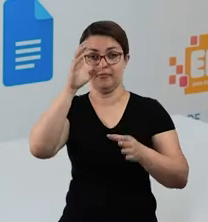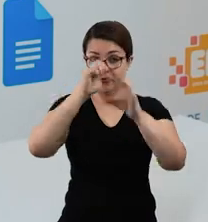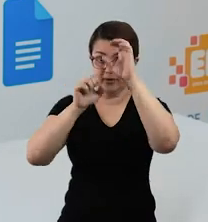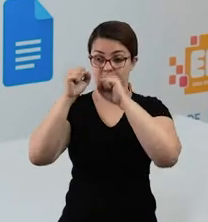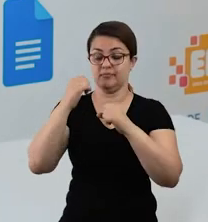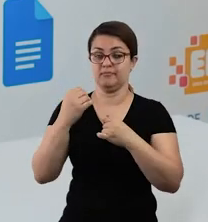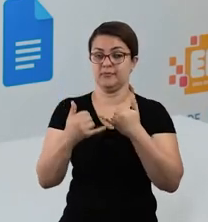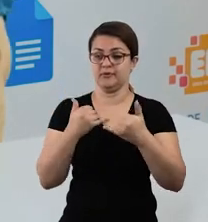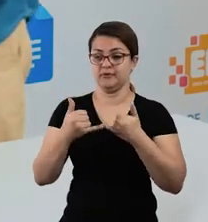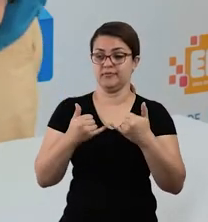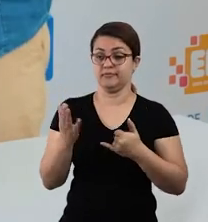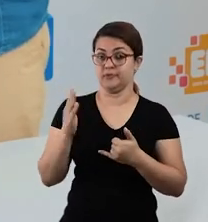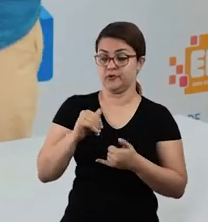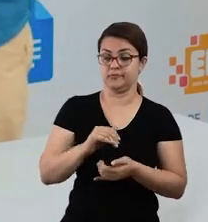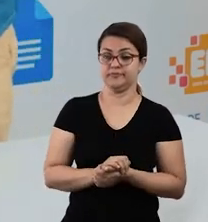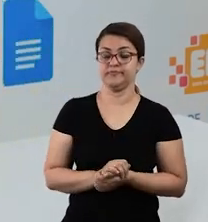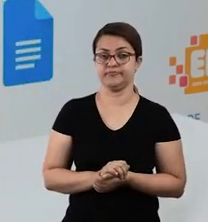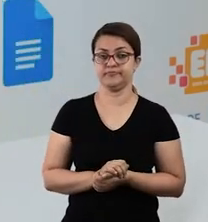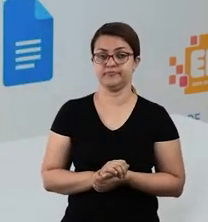Vamos para a próxima?